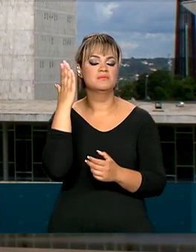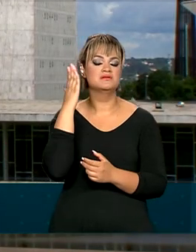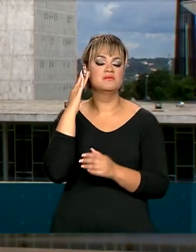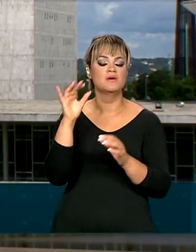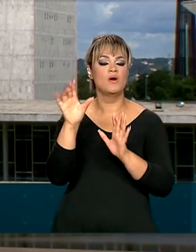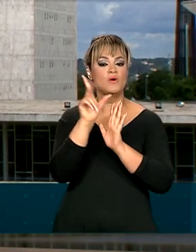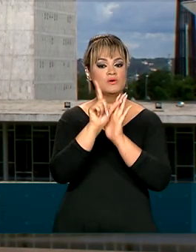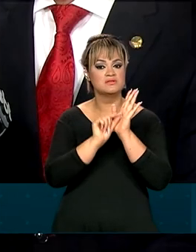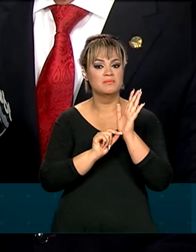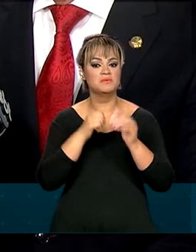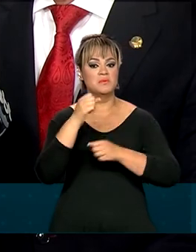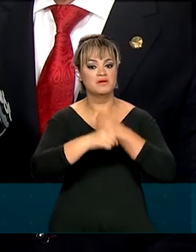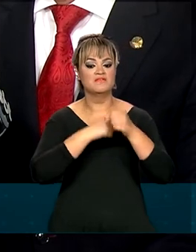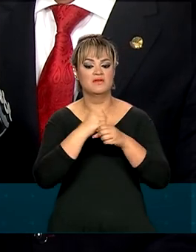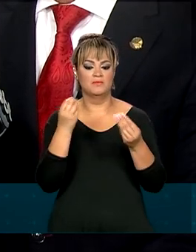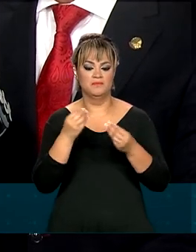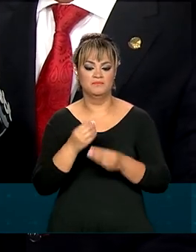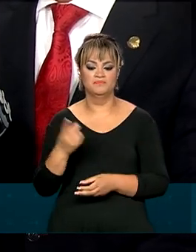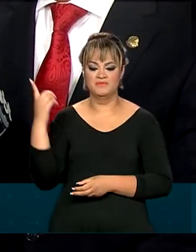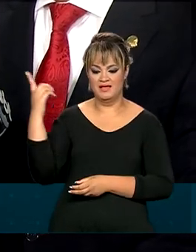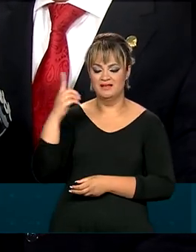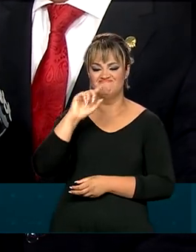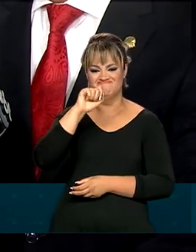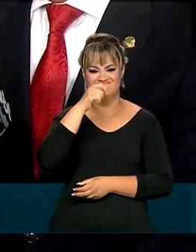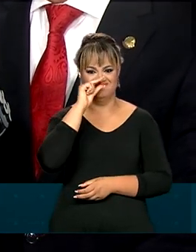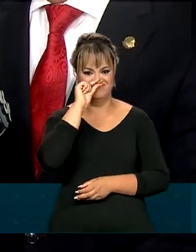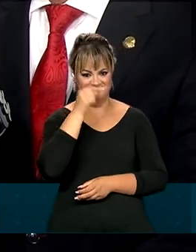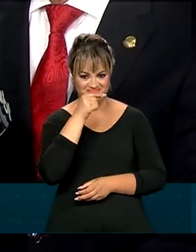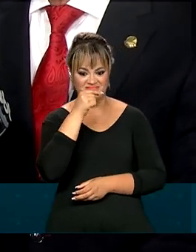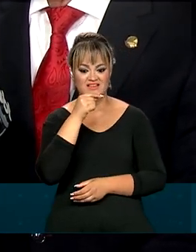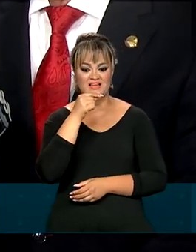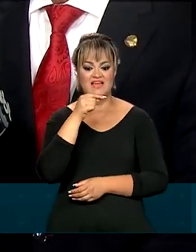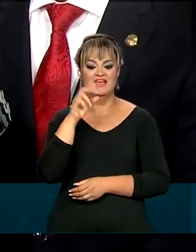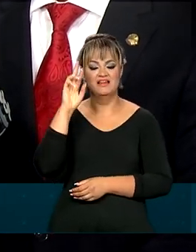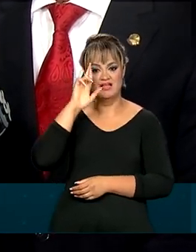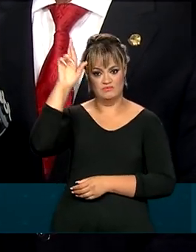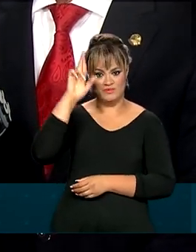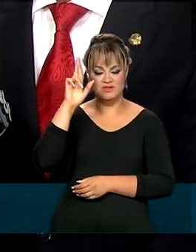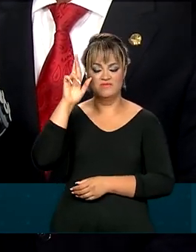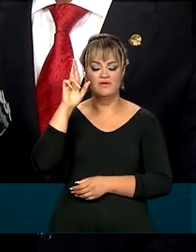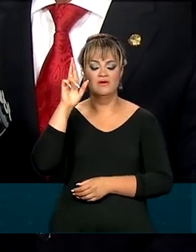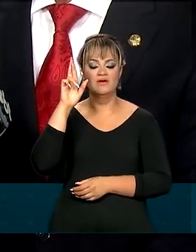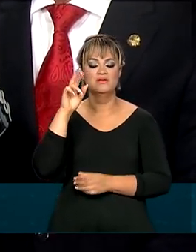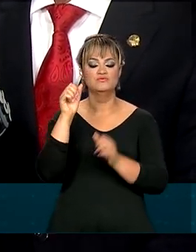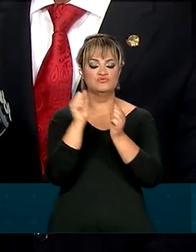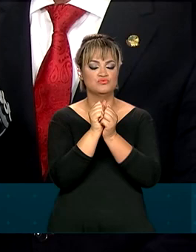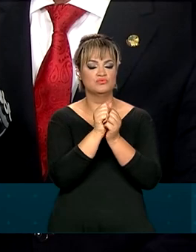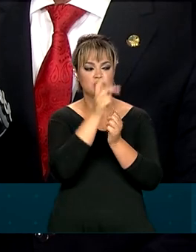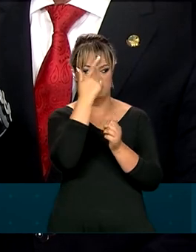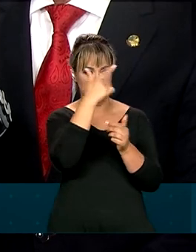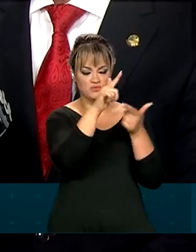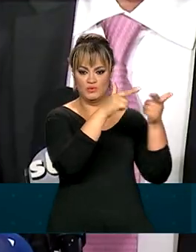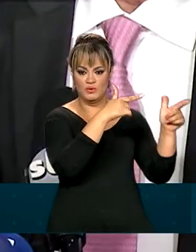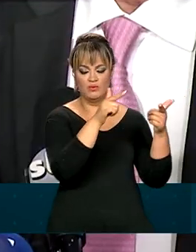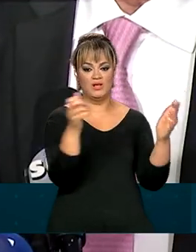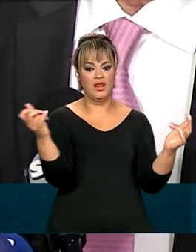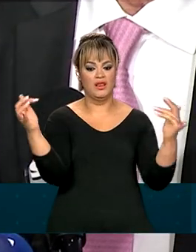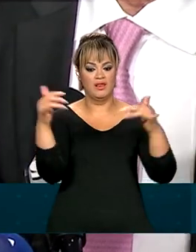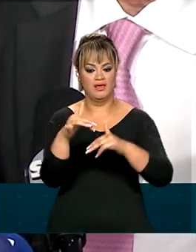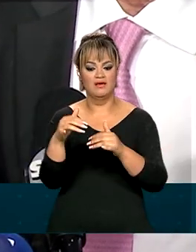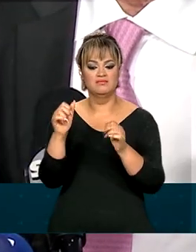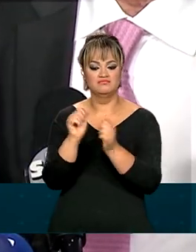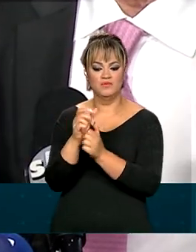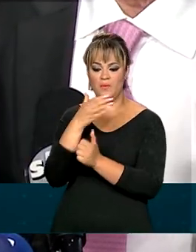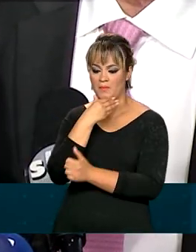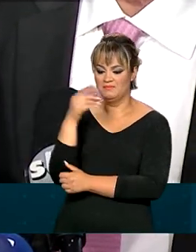do ano que vem. O vice-presidente eleito, Geraldo Alckmin, chefe dessa equipe e seus coordenados, se encontraram com o